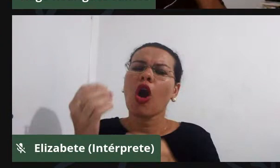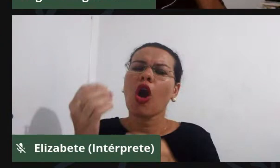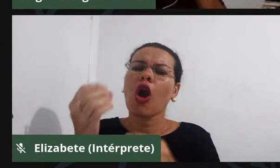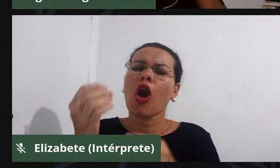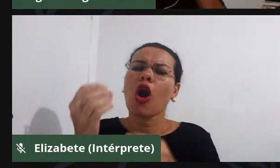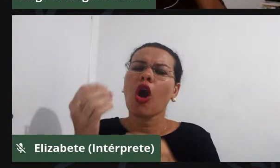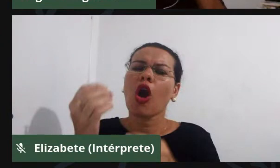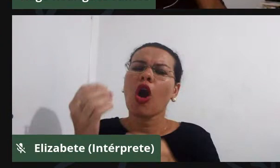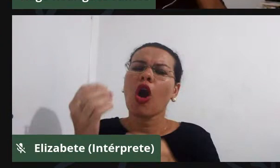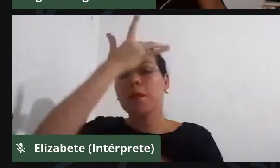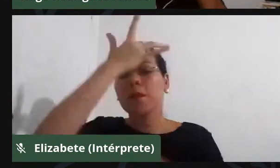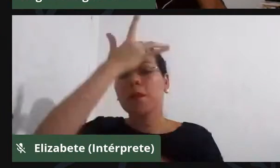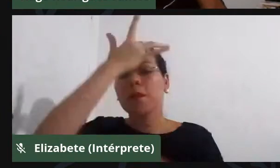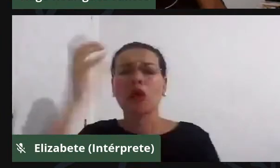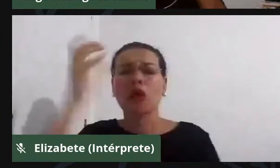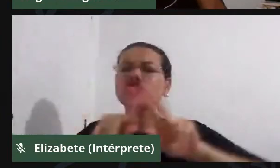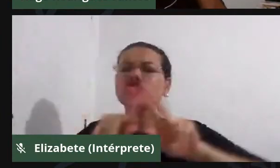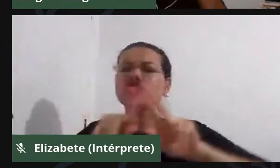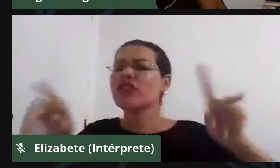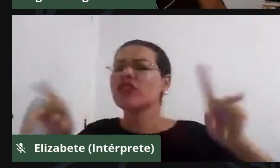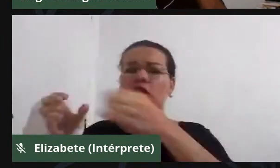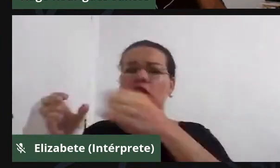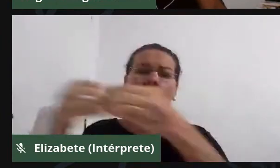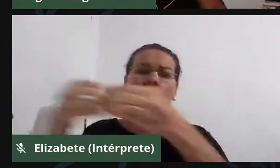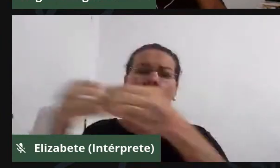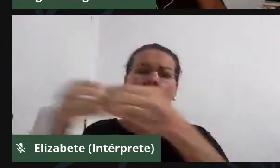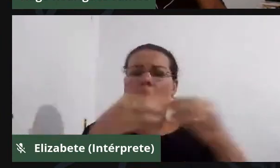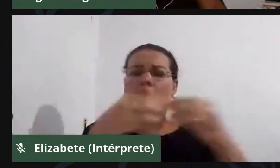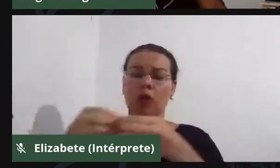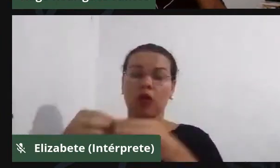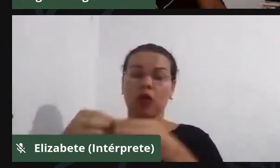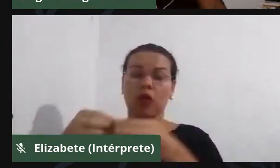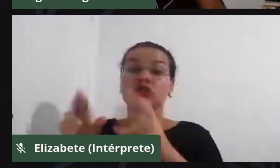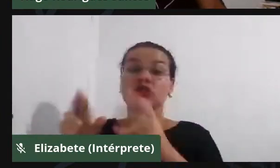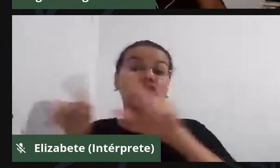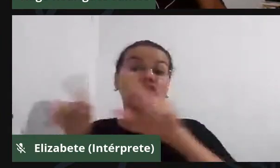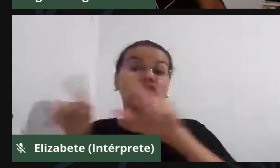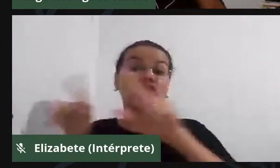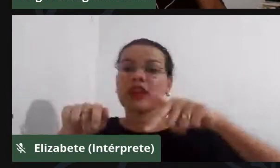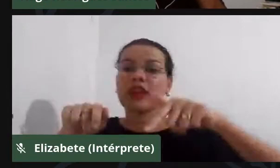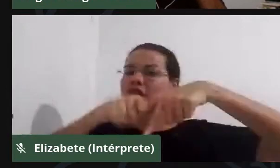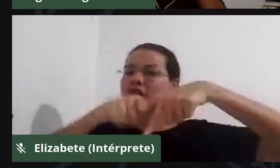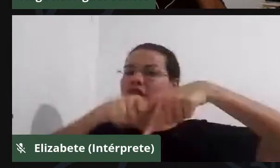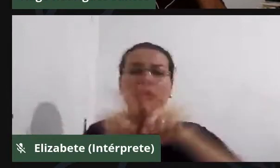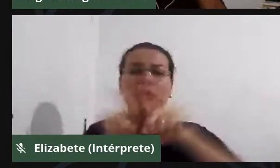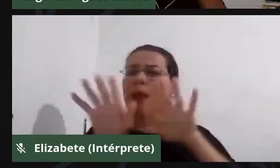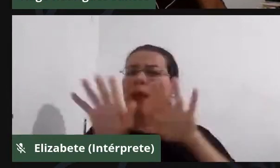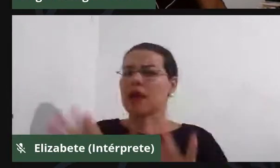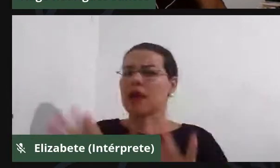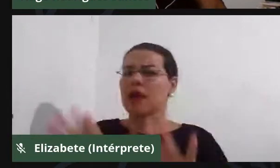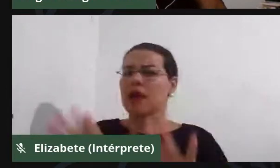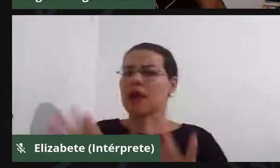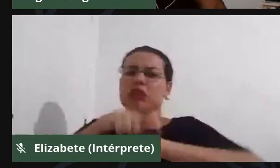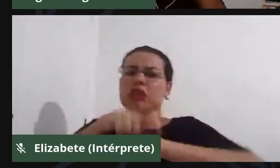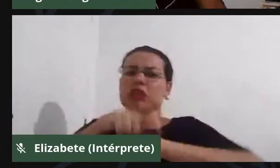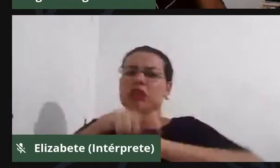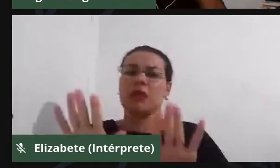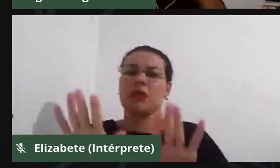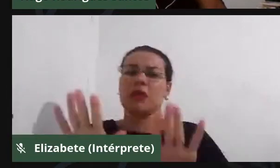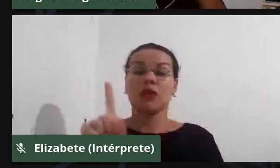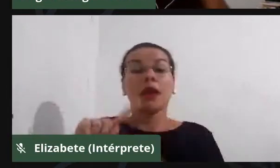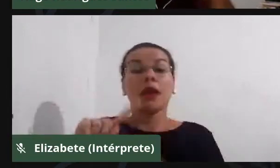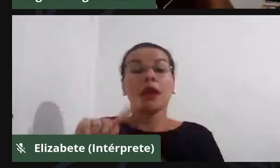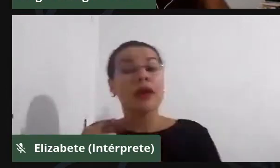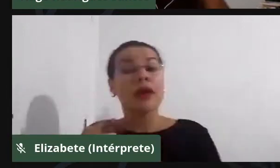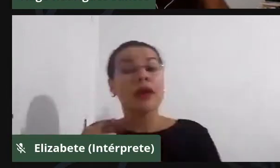os nossos quilombos eles não são estáticos, eles não pararam no tempo, e existe a diferença assim de uma comunidade para outra, de um estado, de